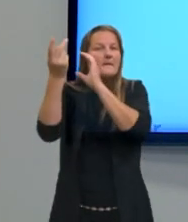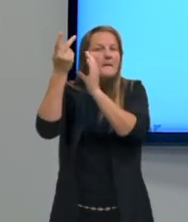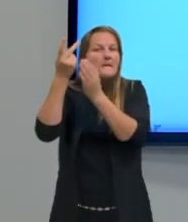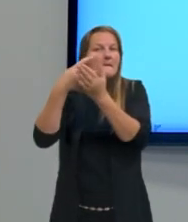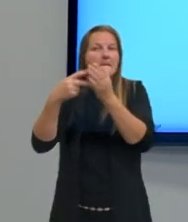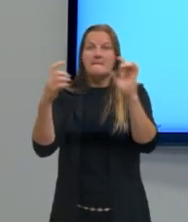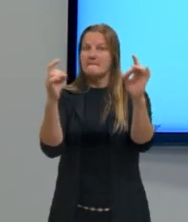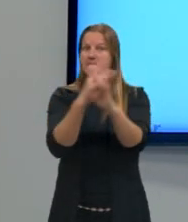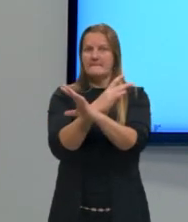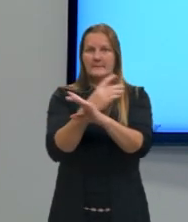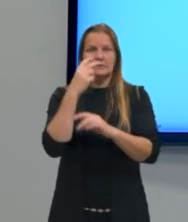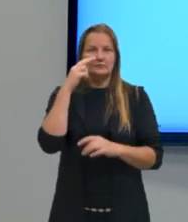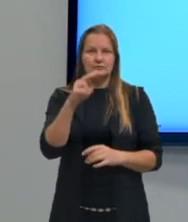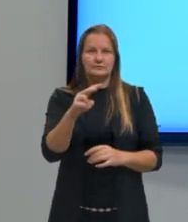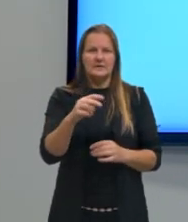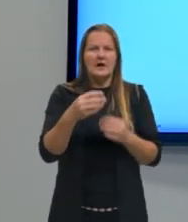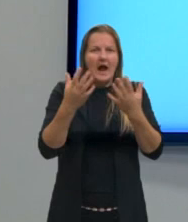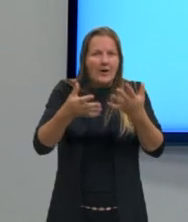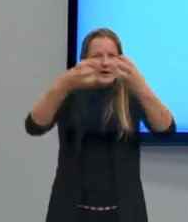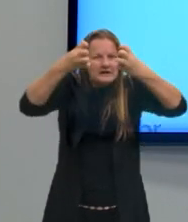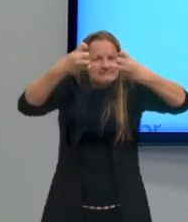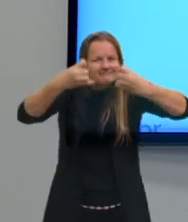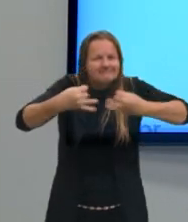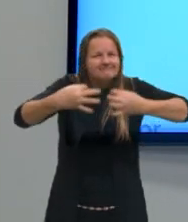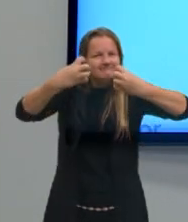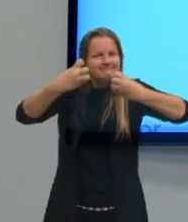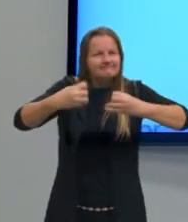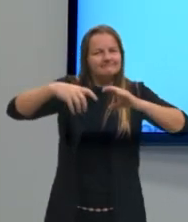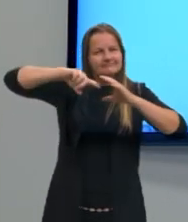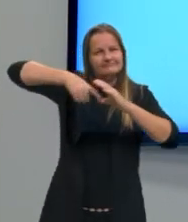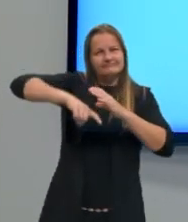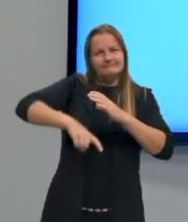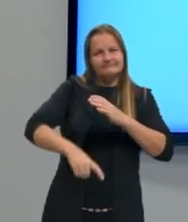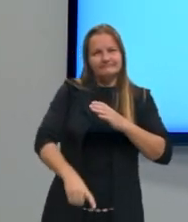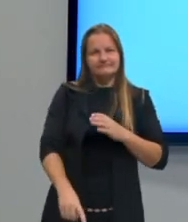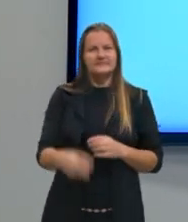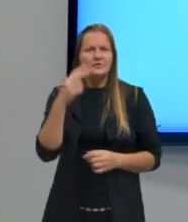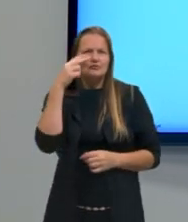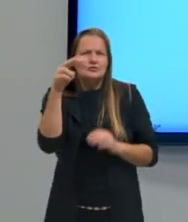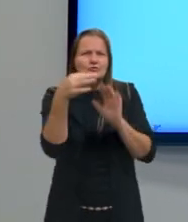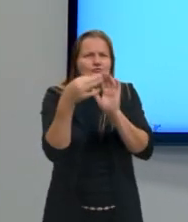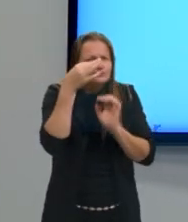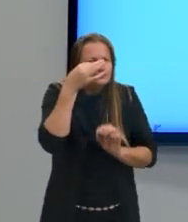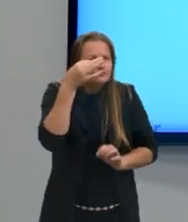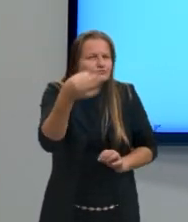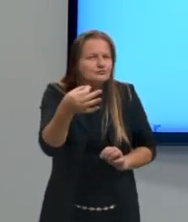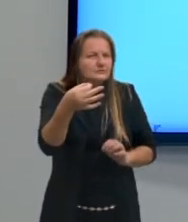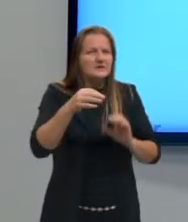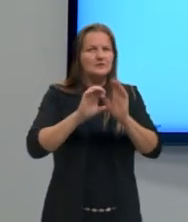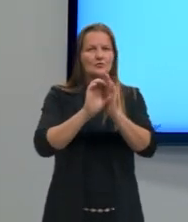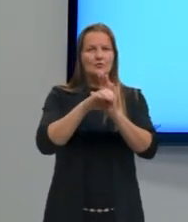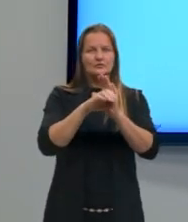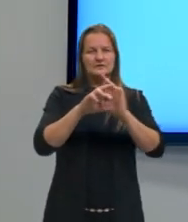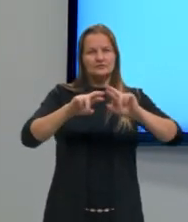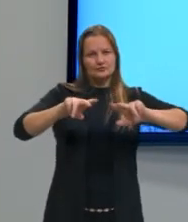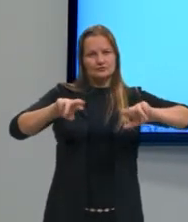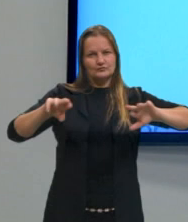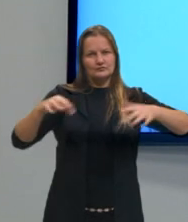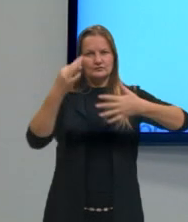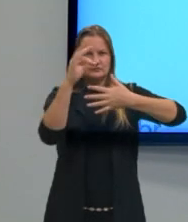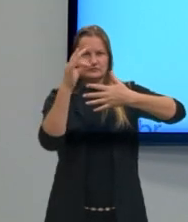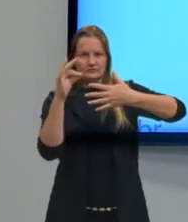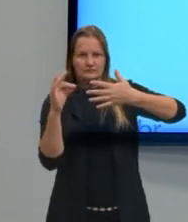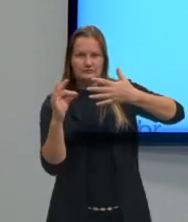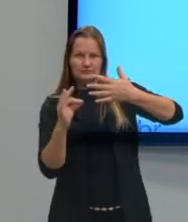através dele eu vou destrinchar esse mapa mental para a gente dar uma olhadinha aí nesses conceitos que a gente tem de